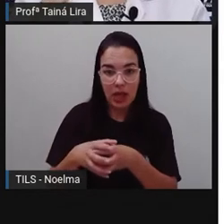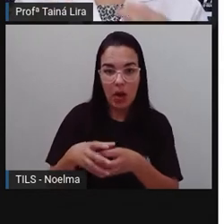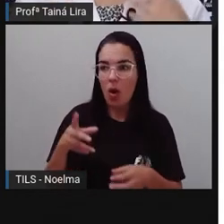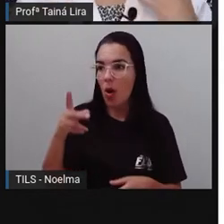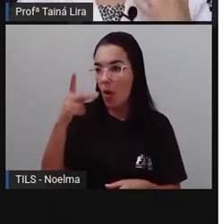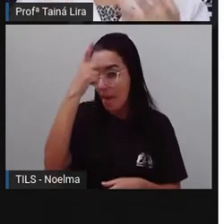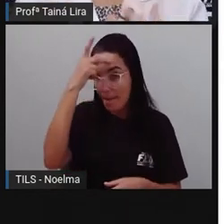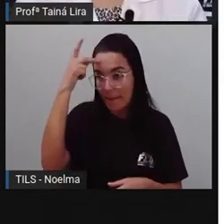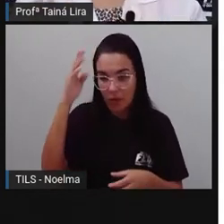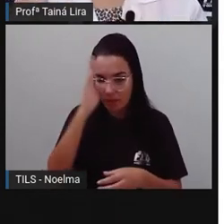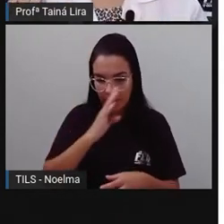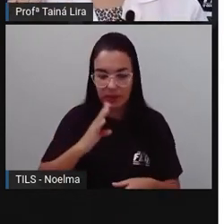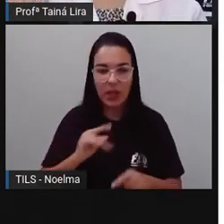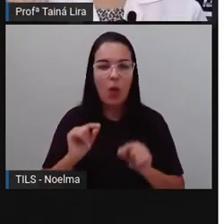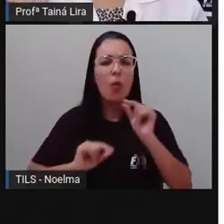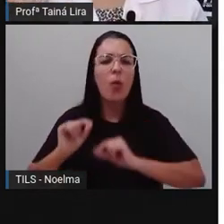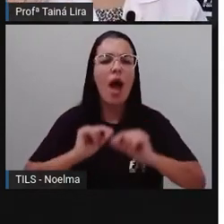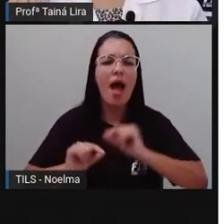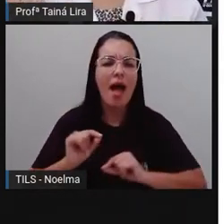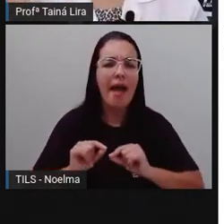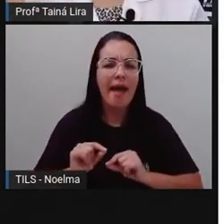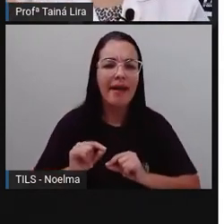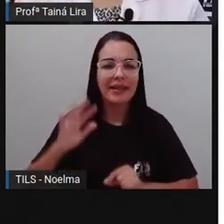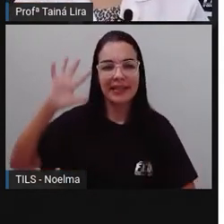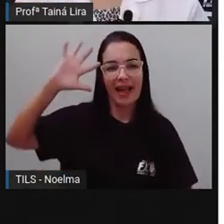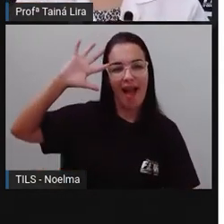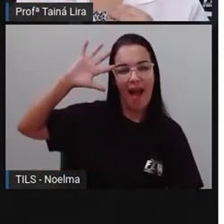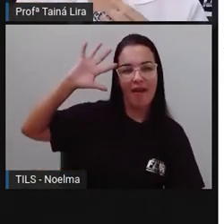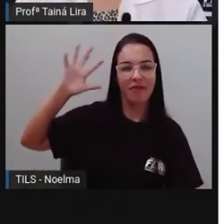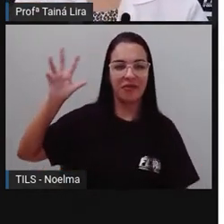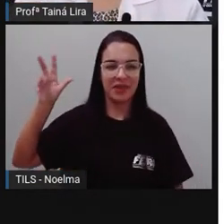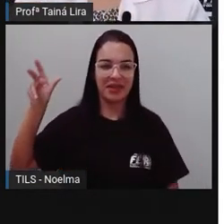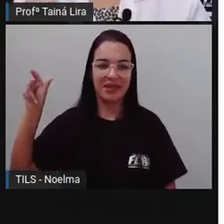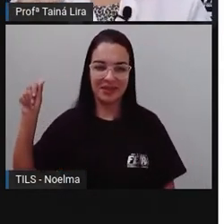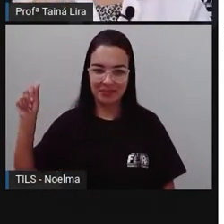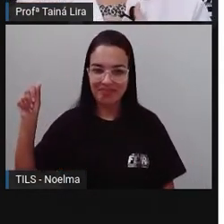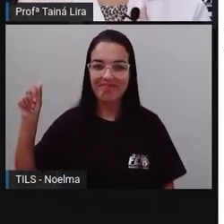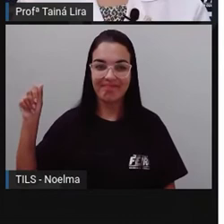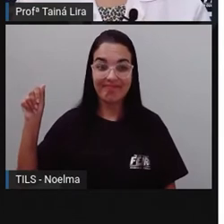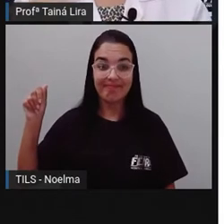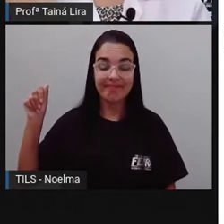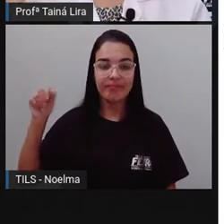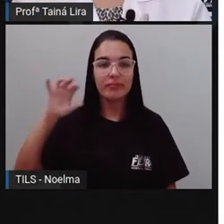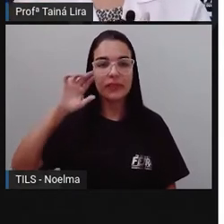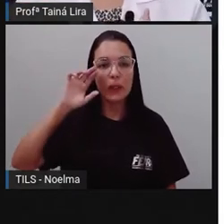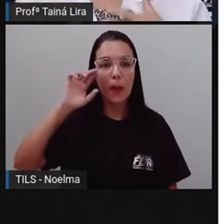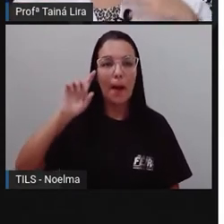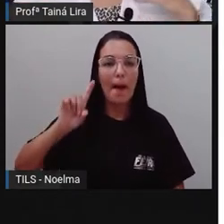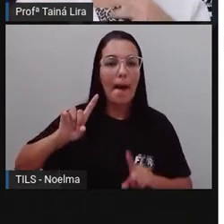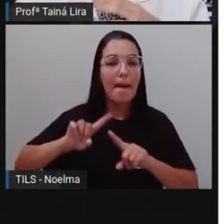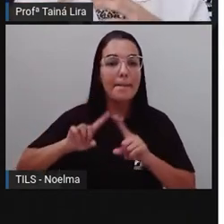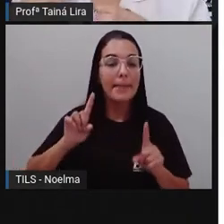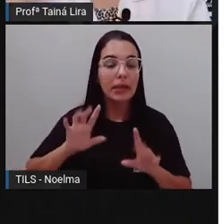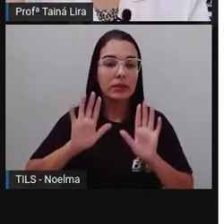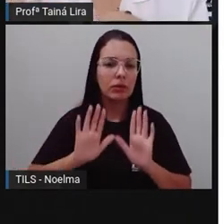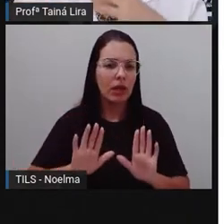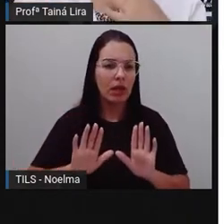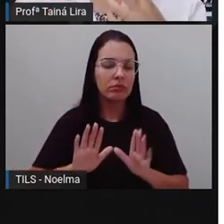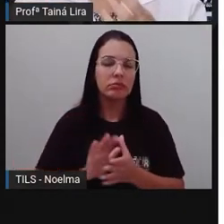Então, os africanos, eles foram trazidos para o Brasil na condição de escravos. eles foram